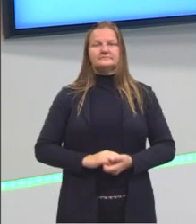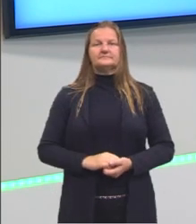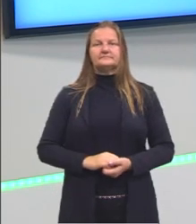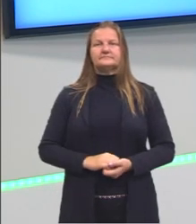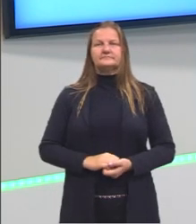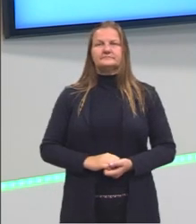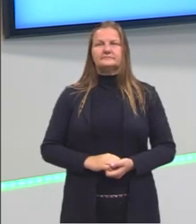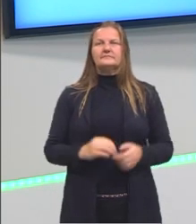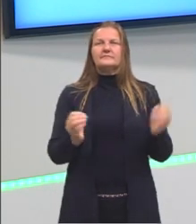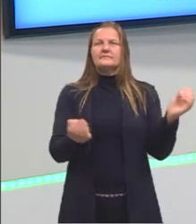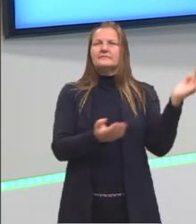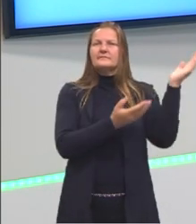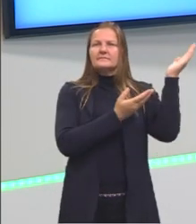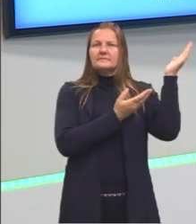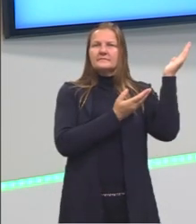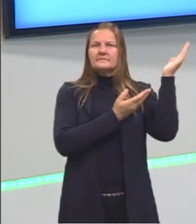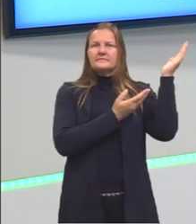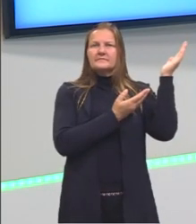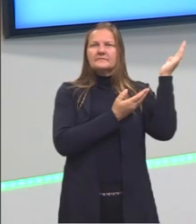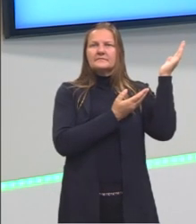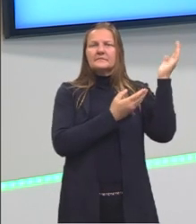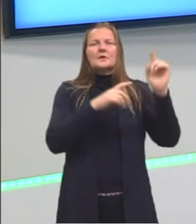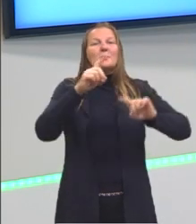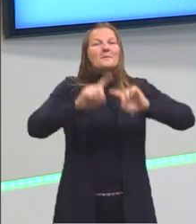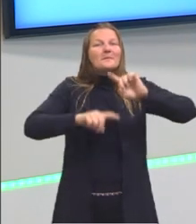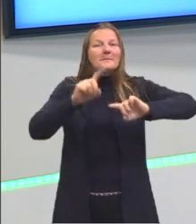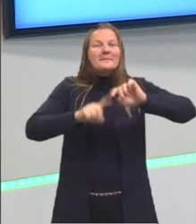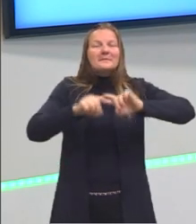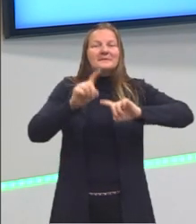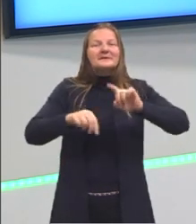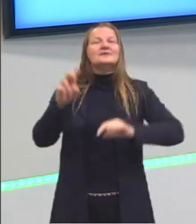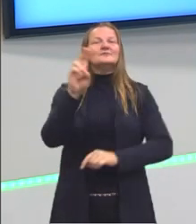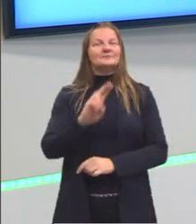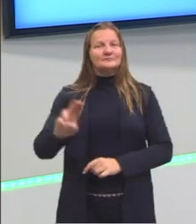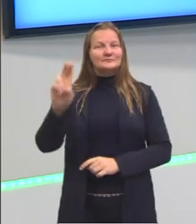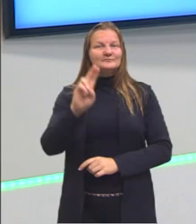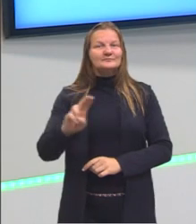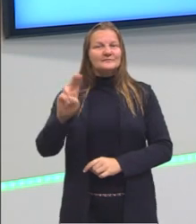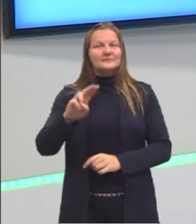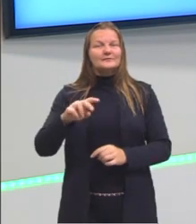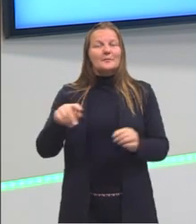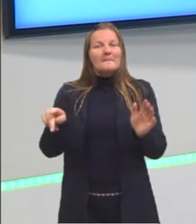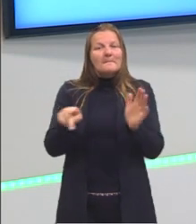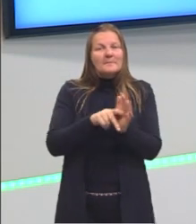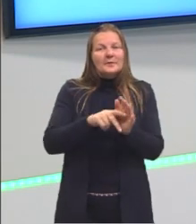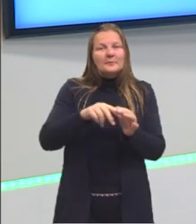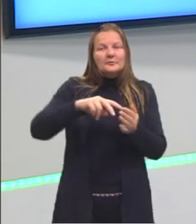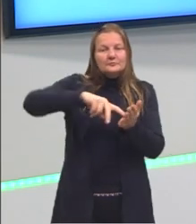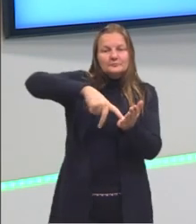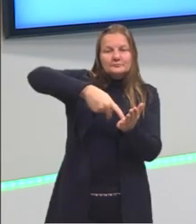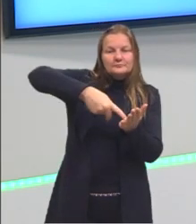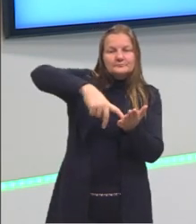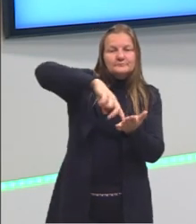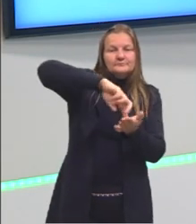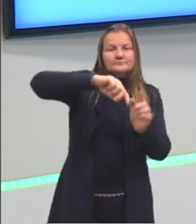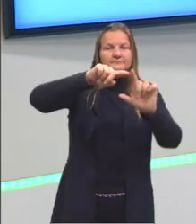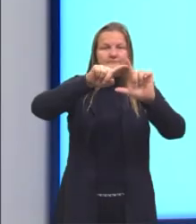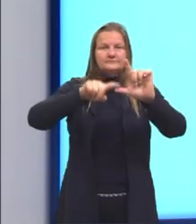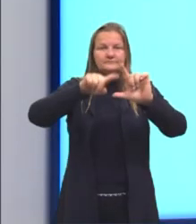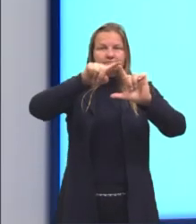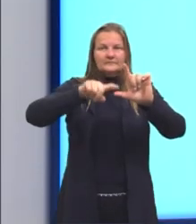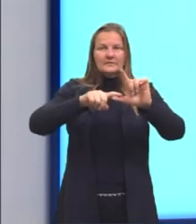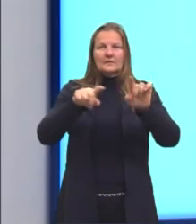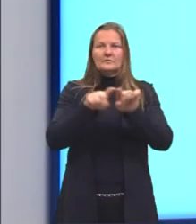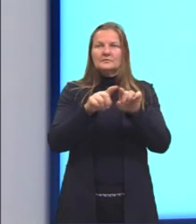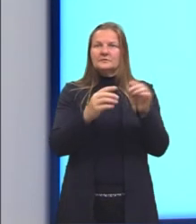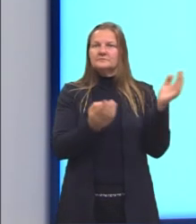Aqui eu trouxe para vocês os instrumentos que são utilizados para medição de ângulos, e aqui eu trouxe